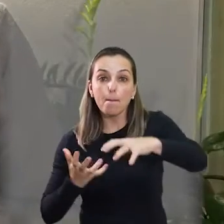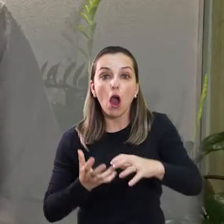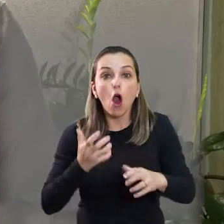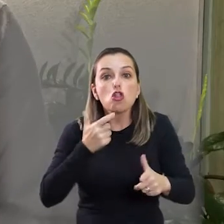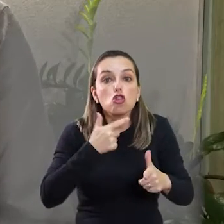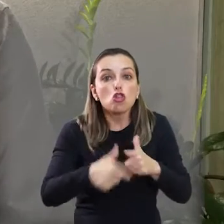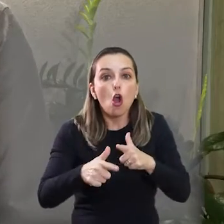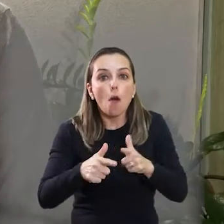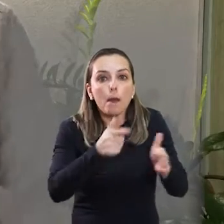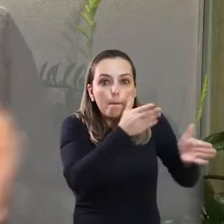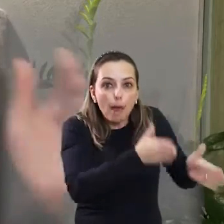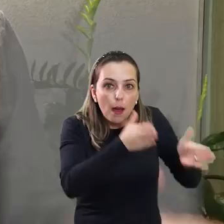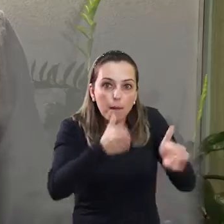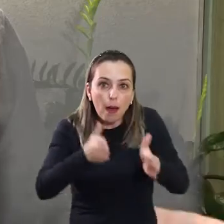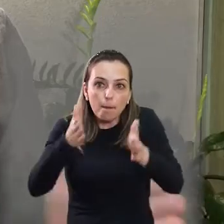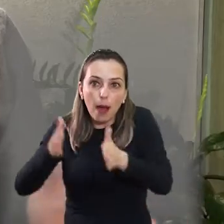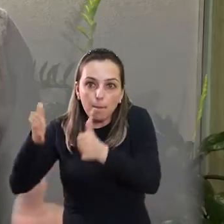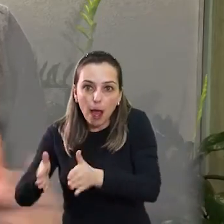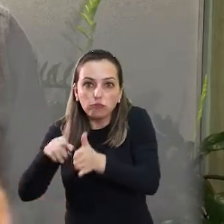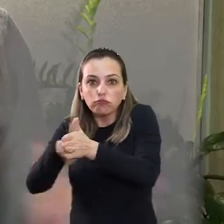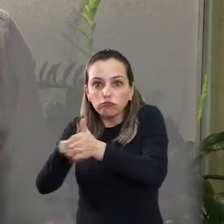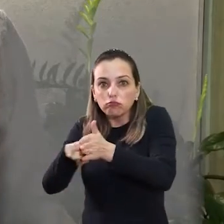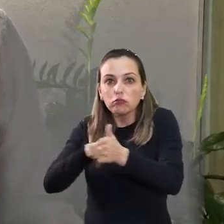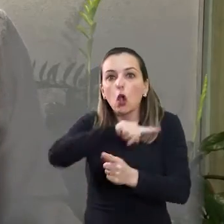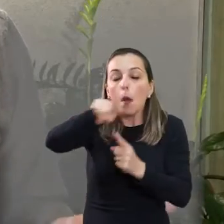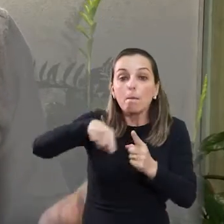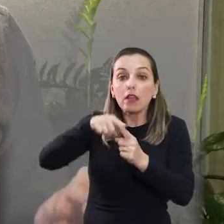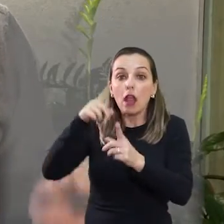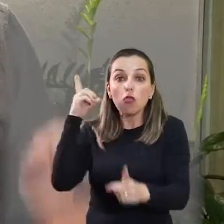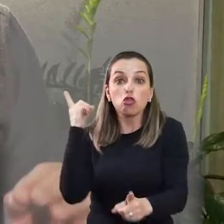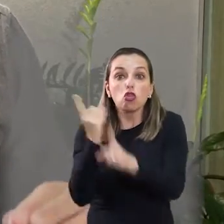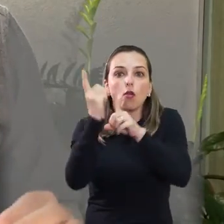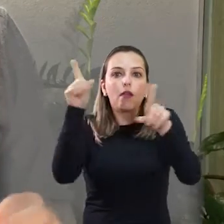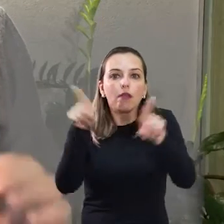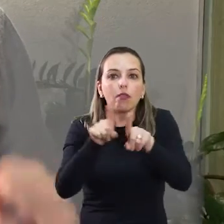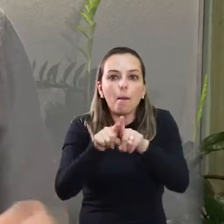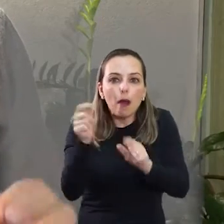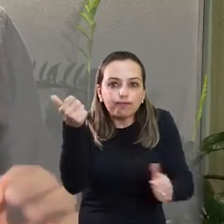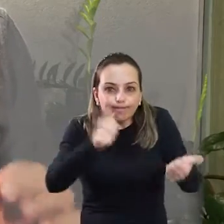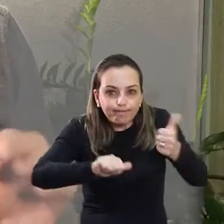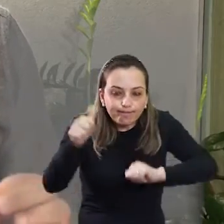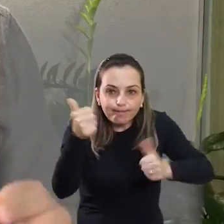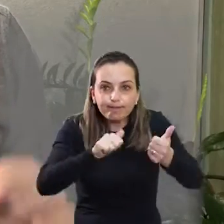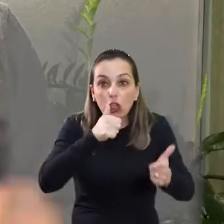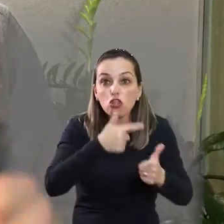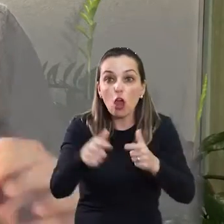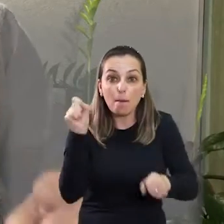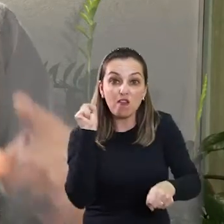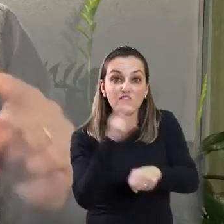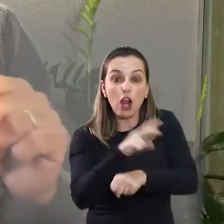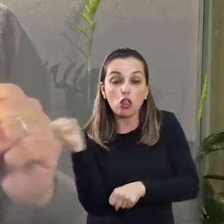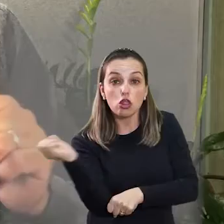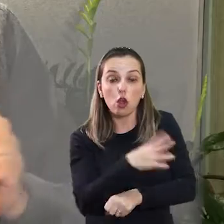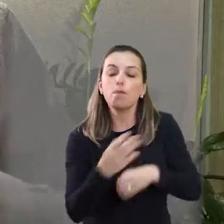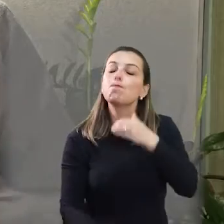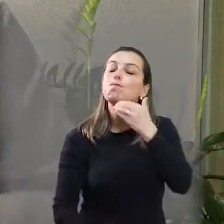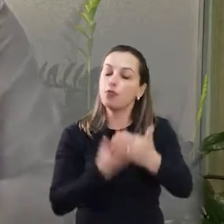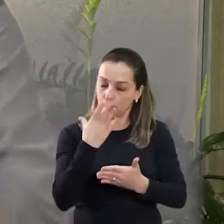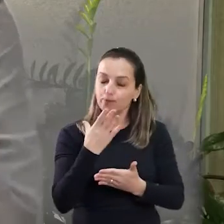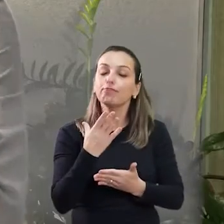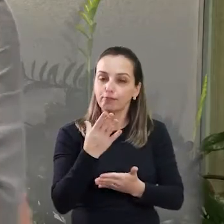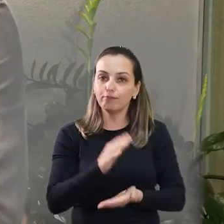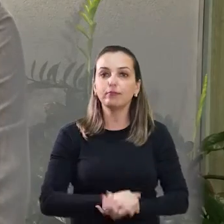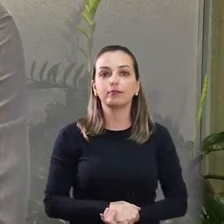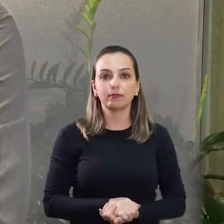que reúne sequenciamentos realizados no mundo todo, com o objetivo de identificar e monitorar o surgimento de